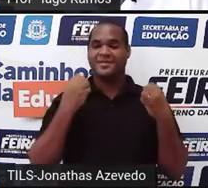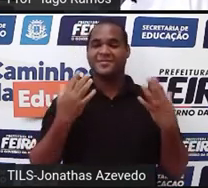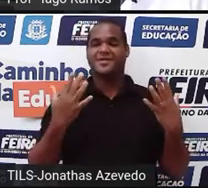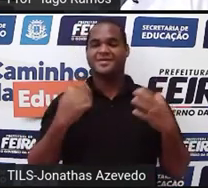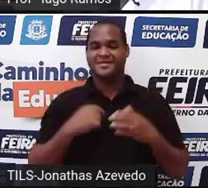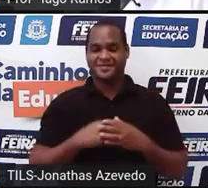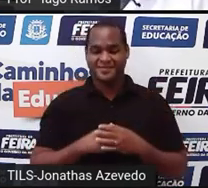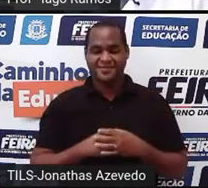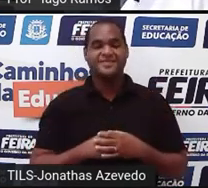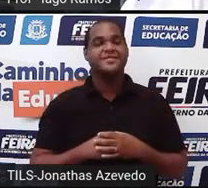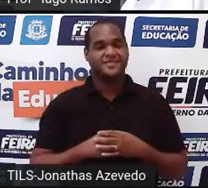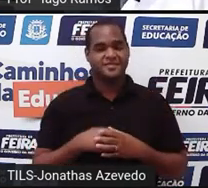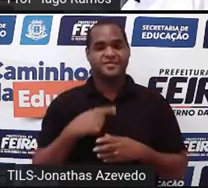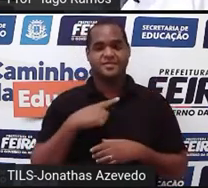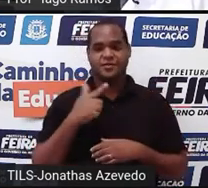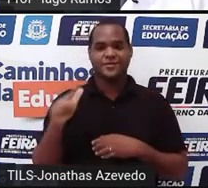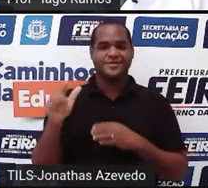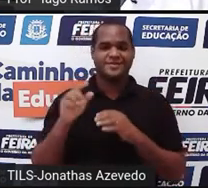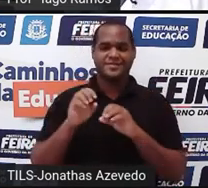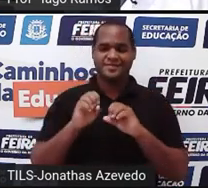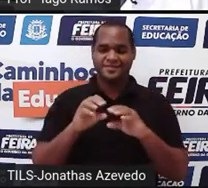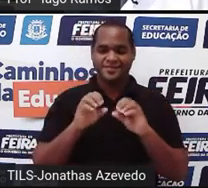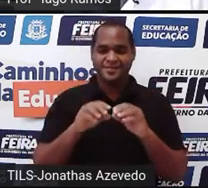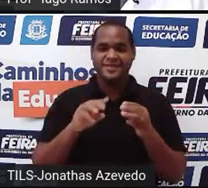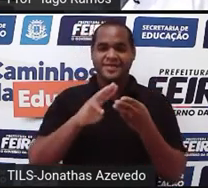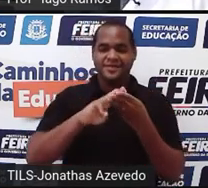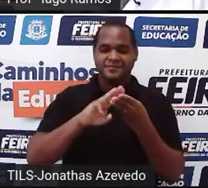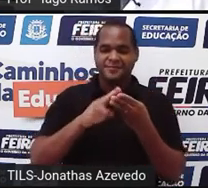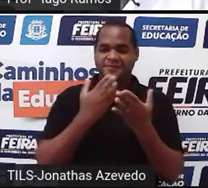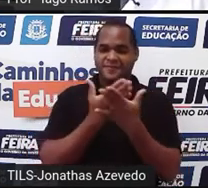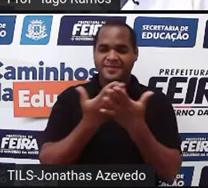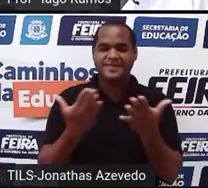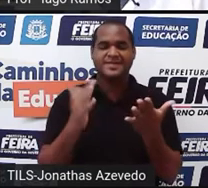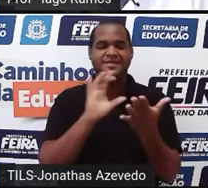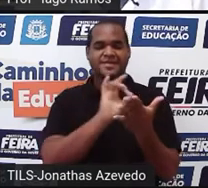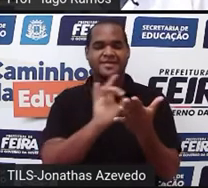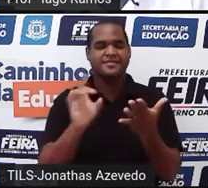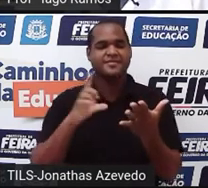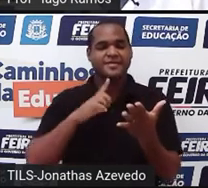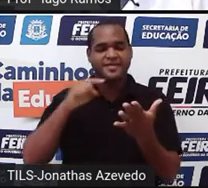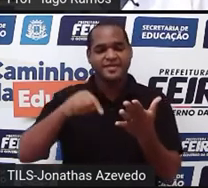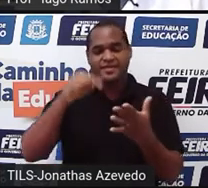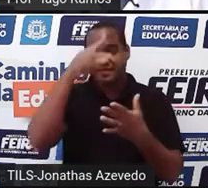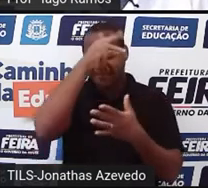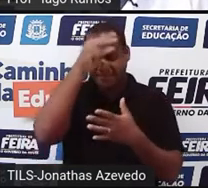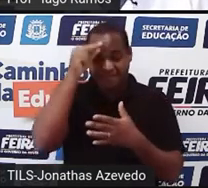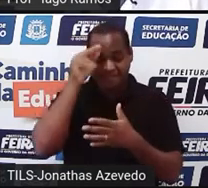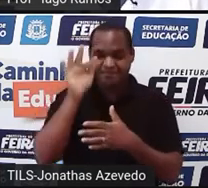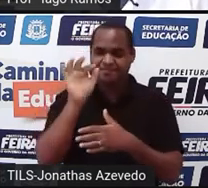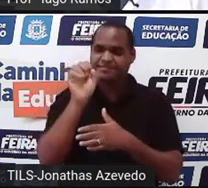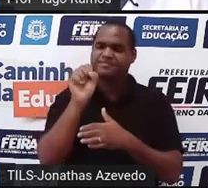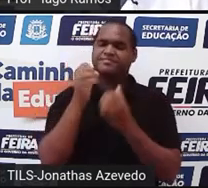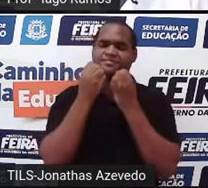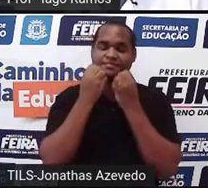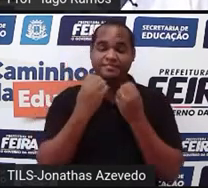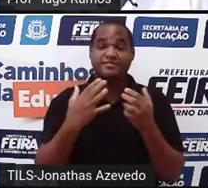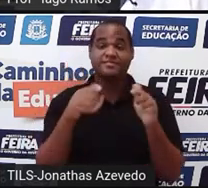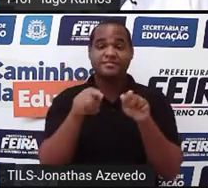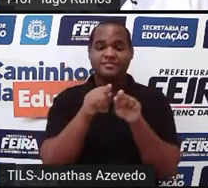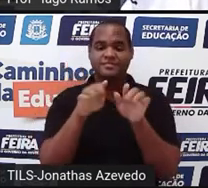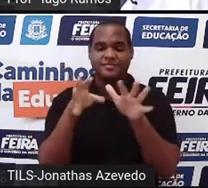lado? A aula de matemática para você que é estudante da nossa rede municipal de ensino das